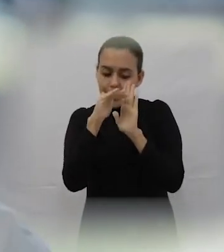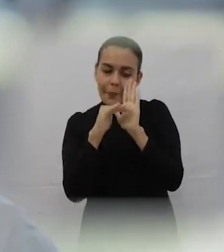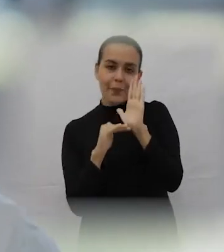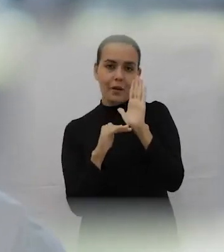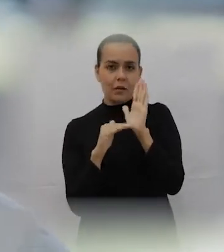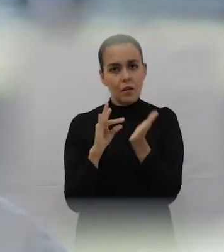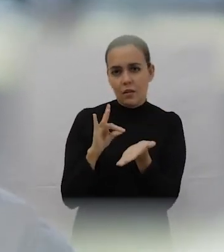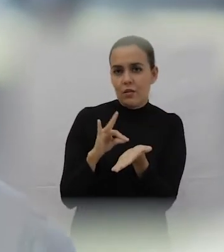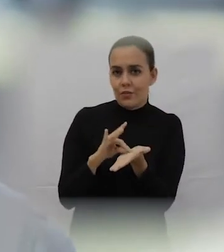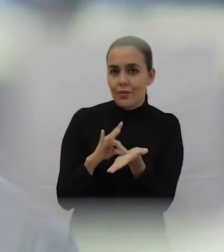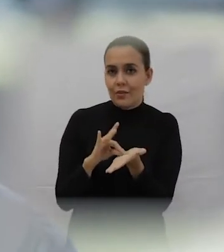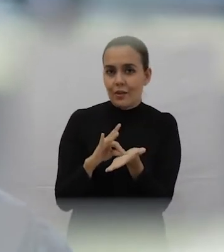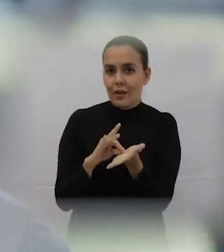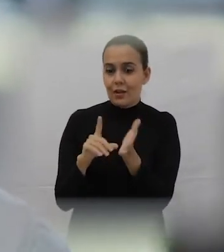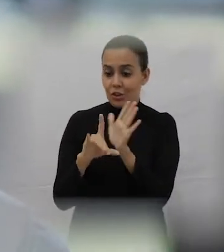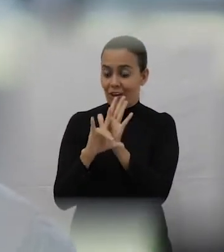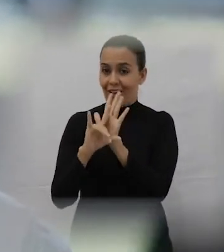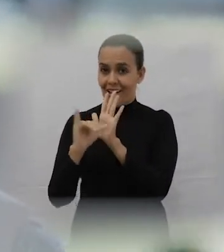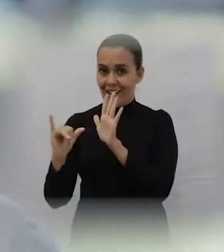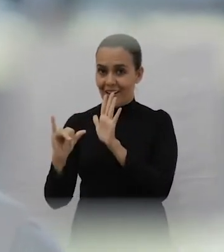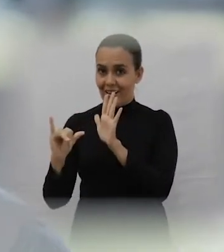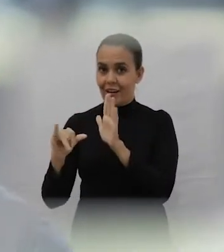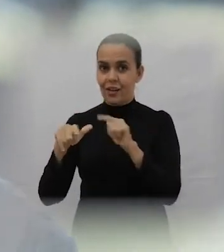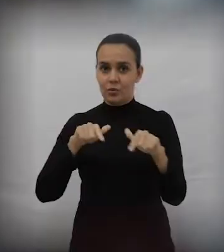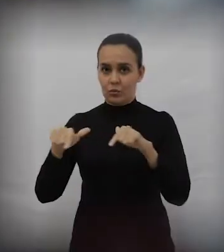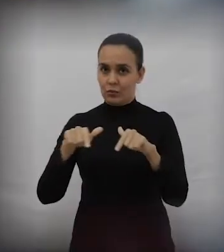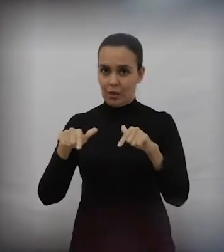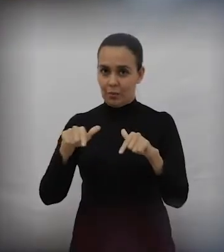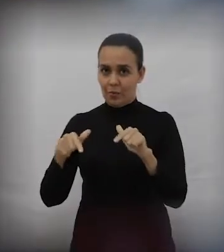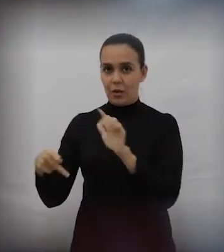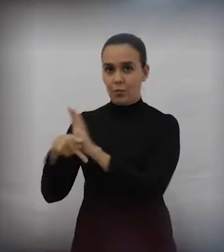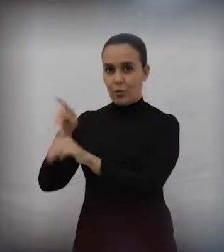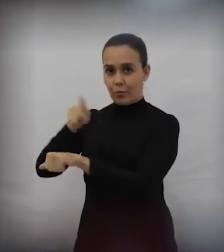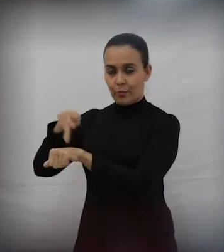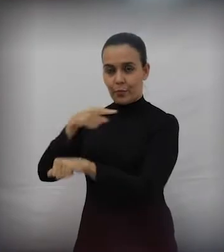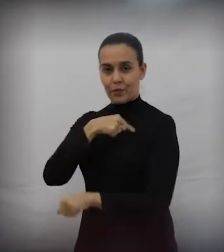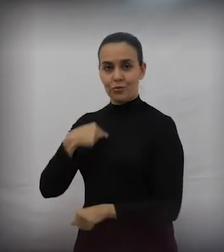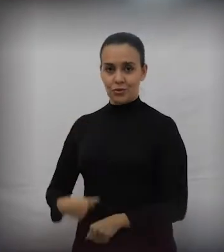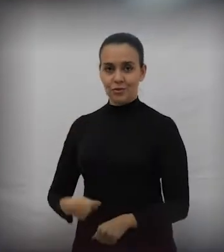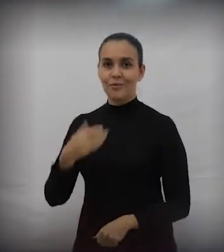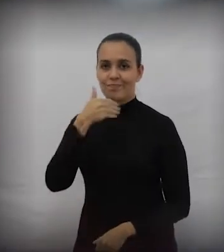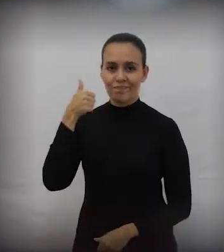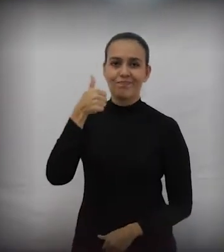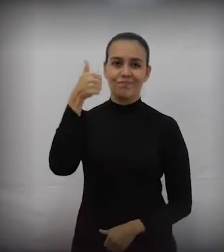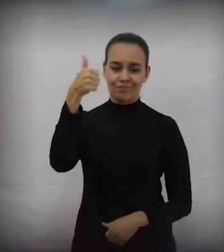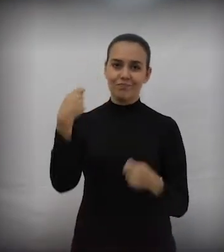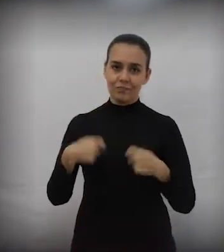como é verdade que ela deve ser melhorada no Brasil, nos Estados Unidos, na Europa, em qualquer lugar do mundo.